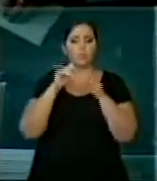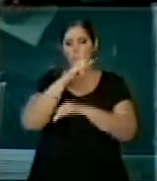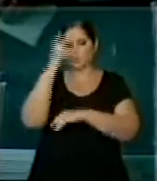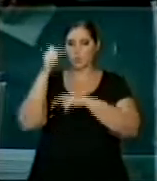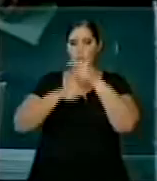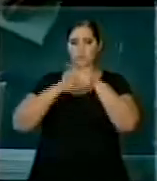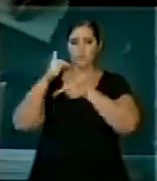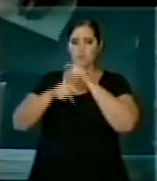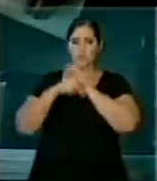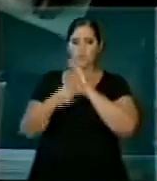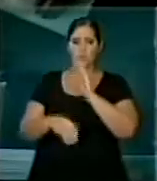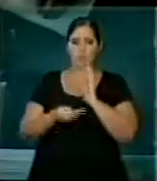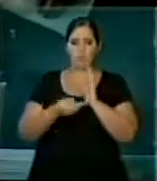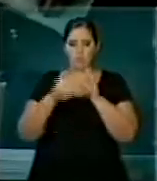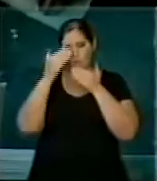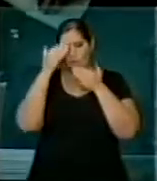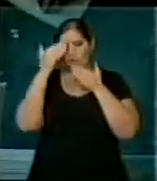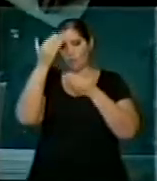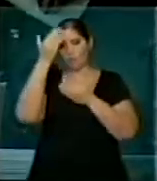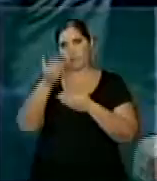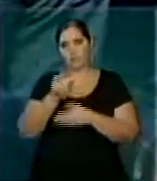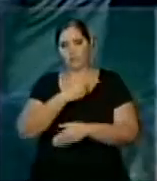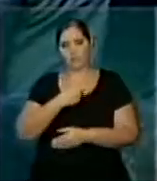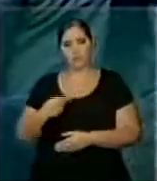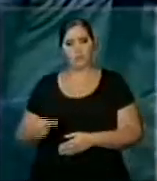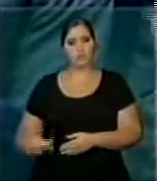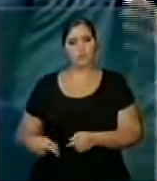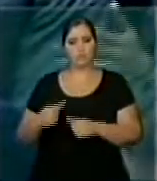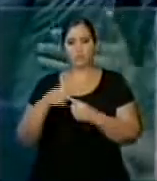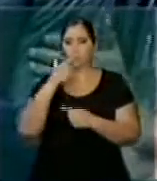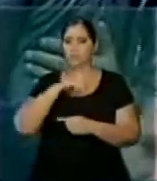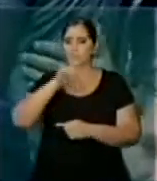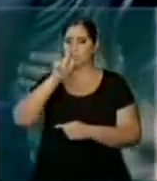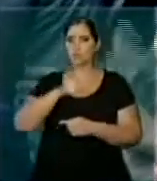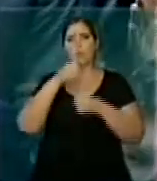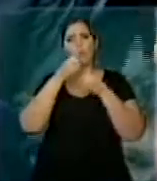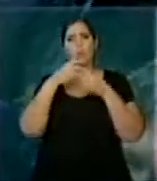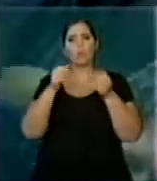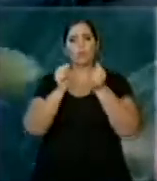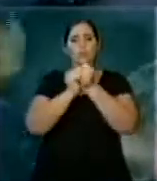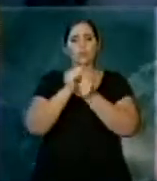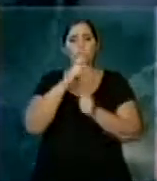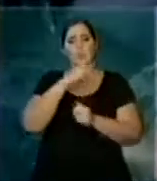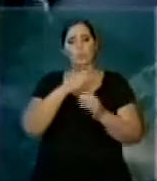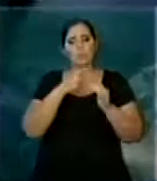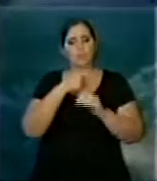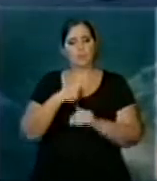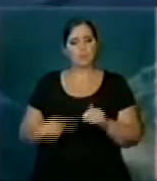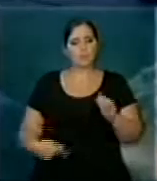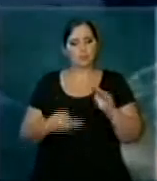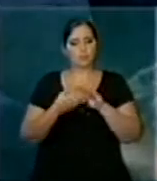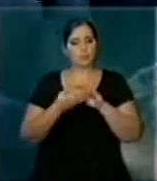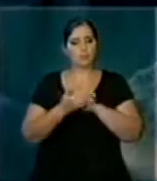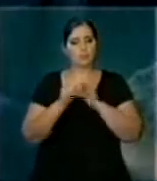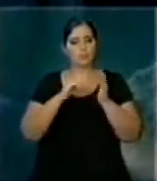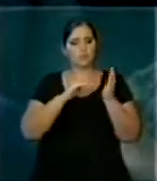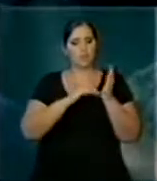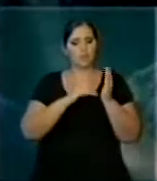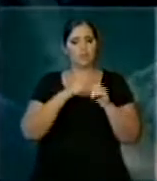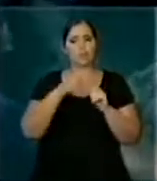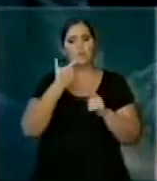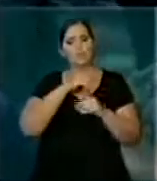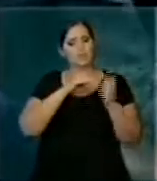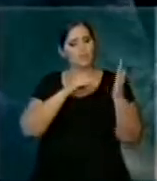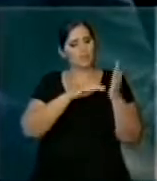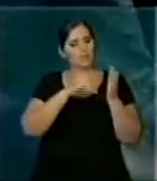da casa, mas agradecer a V. Exª pela gestão que fez junto ao Presidente do Senado, no sentido de que aquela casa